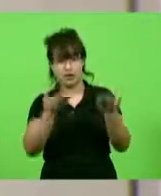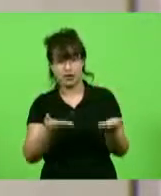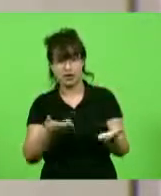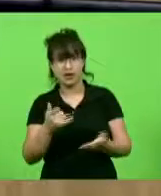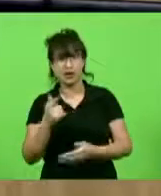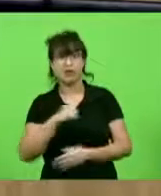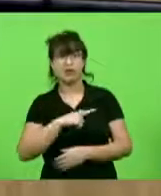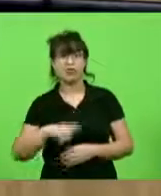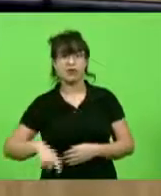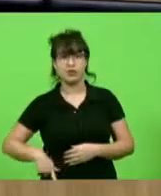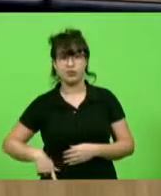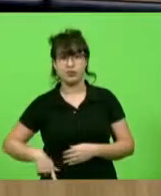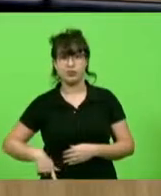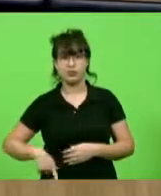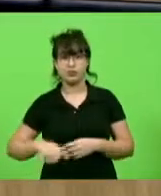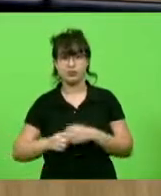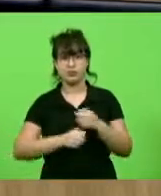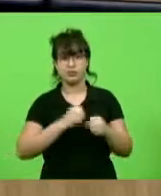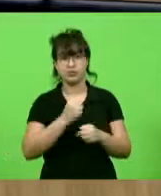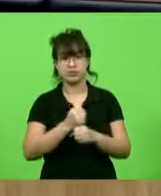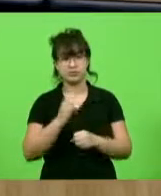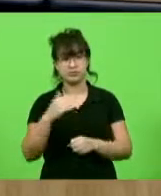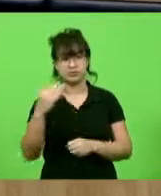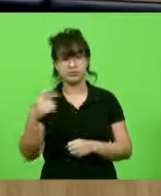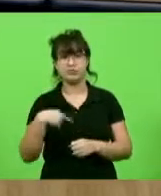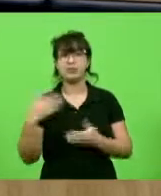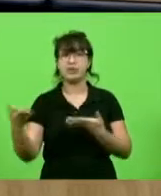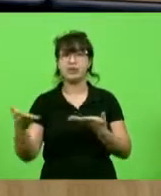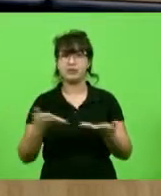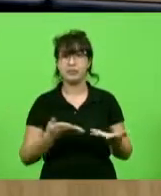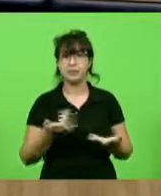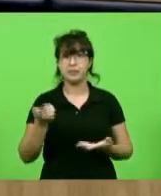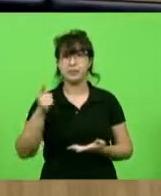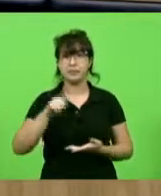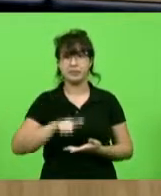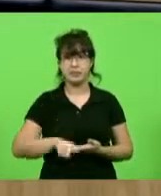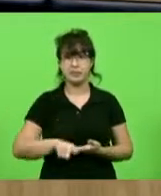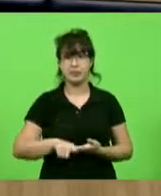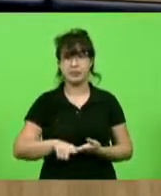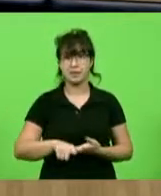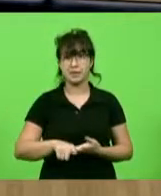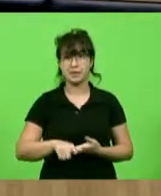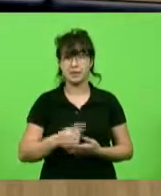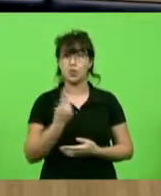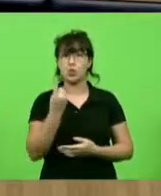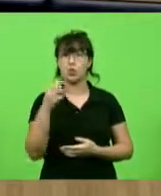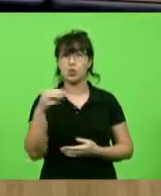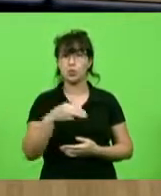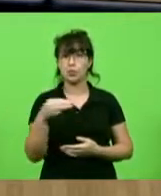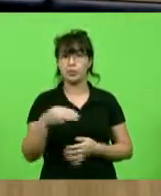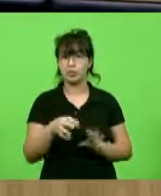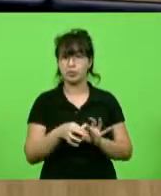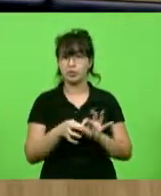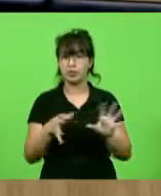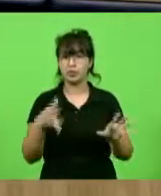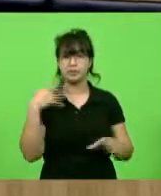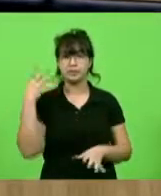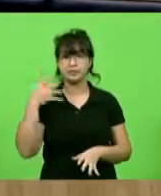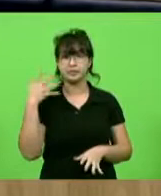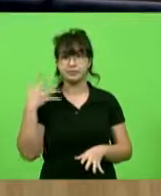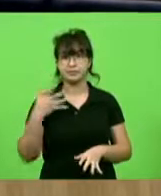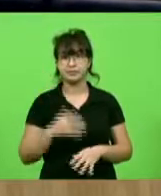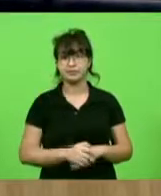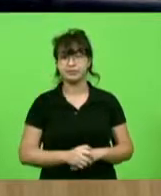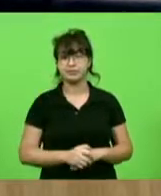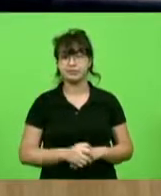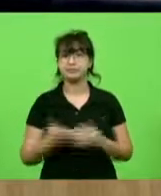-vindo. E já lhe concedo mais um minuto, por gentileza. Seja bem-vindo ao nosso